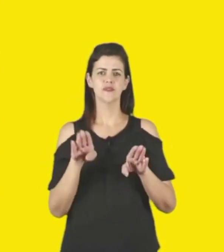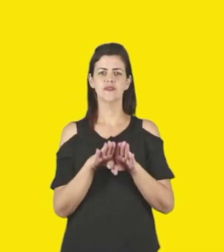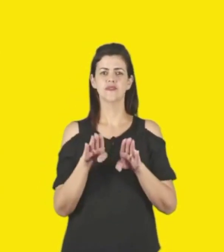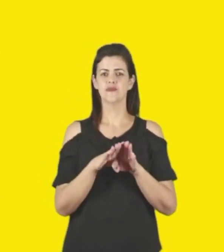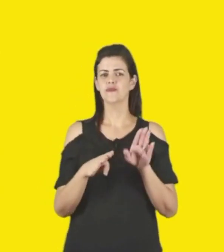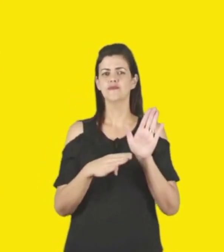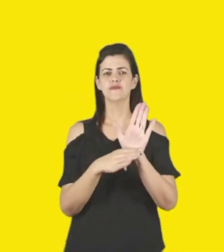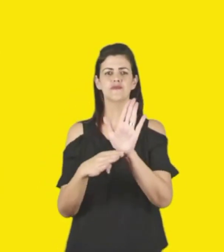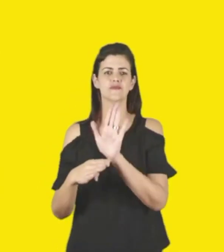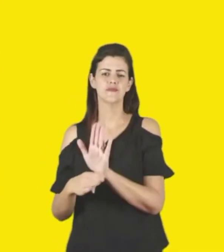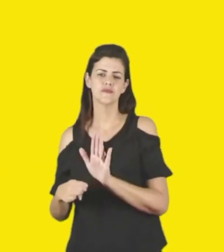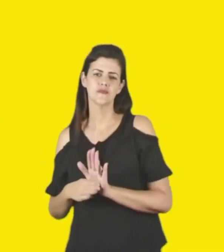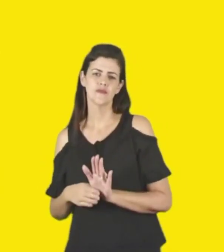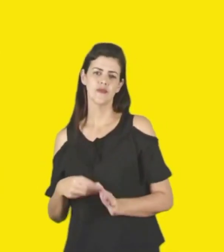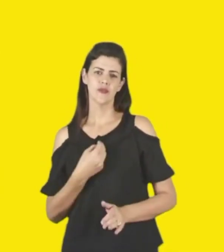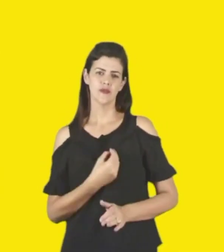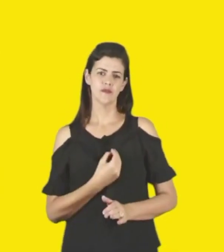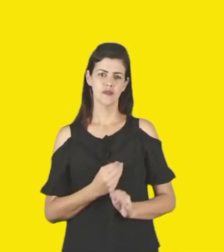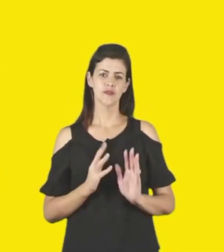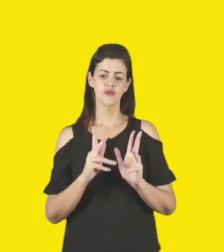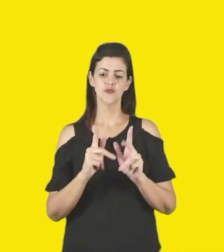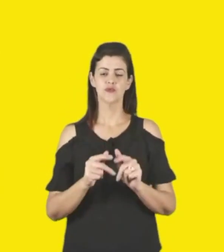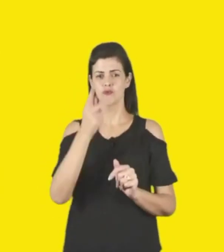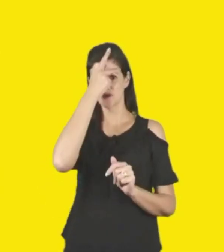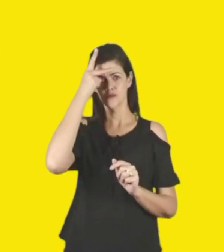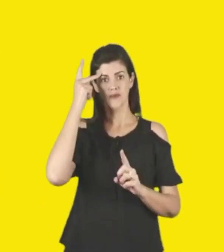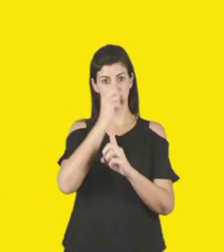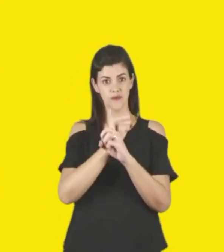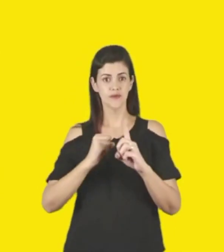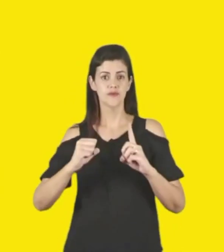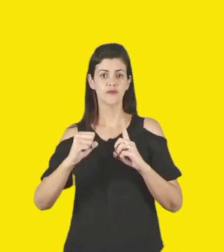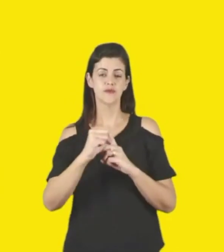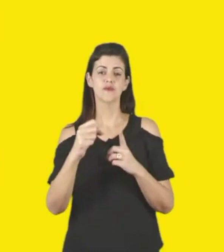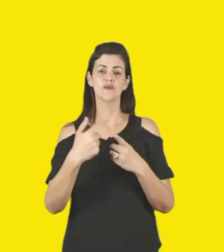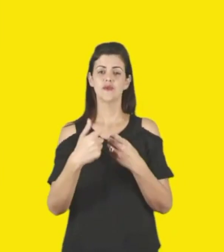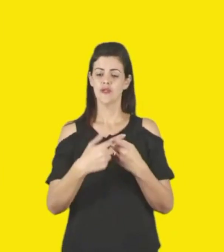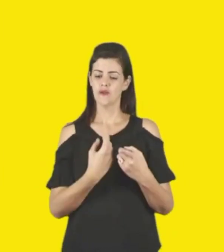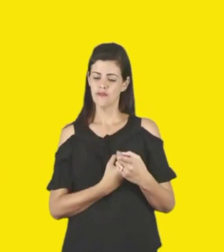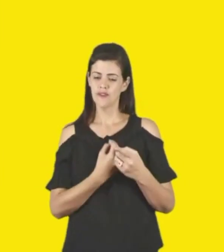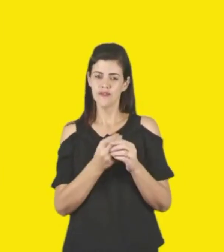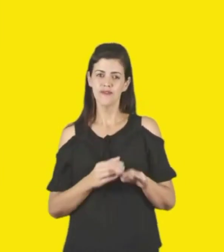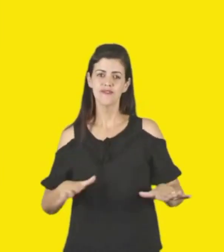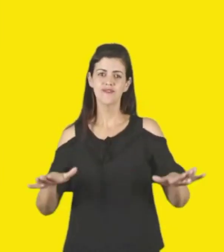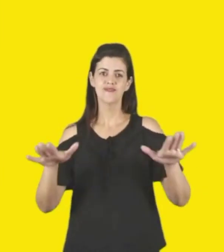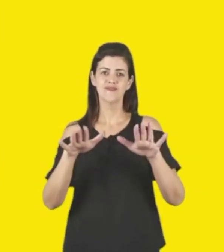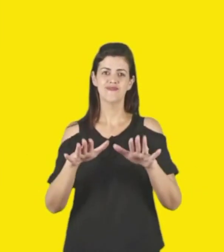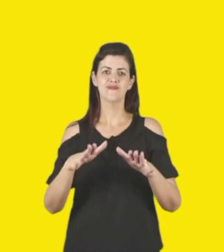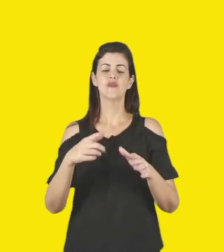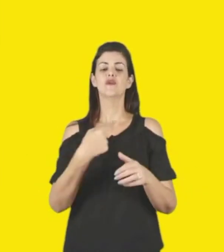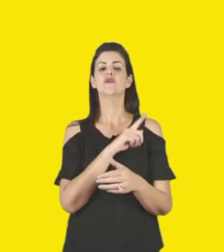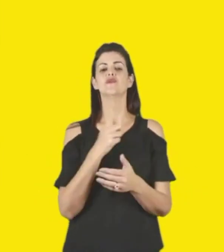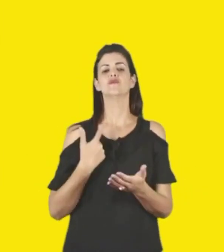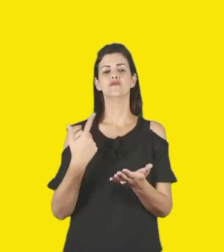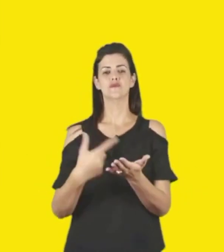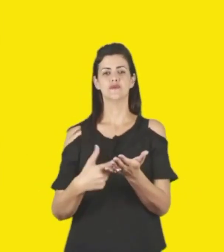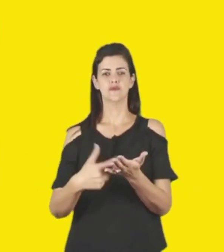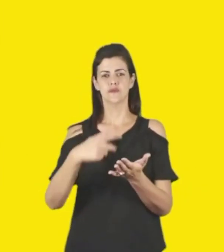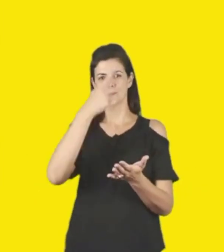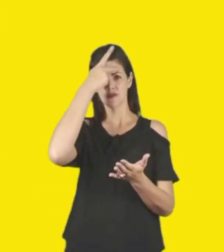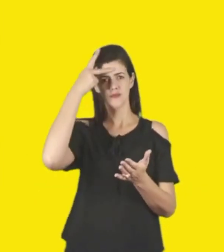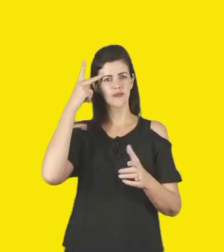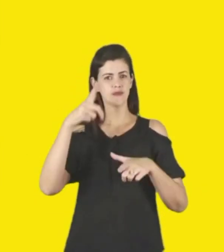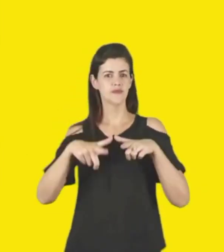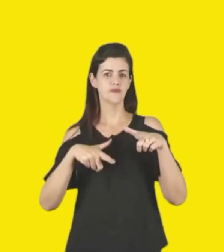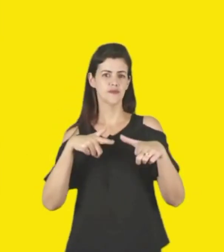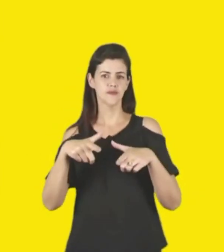presença institucional junto às comunidades, por meio do convívio plural, reafirmando o nosso compromisso com as pessoas trabalhadoras do